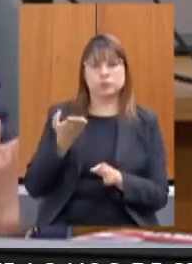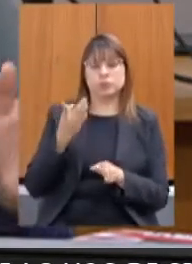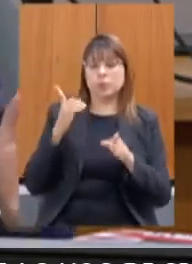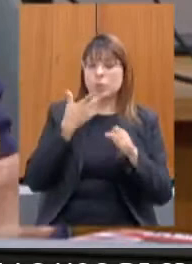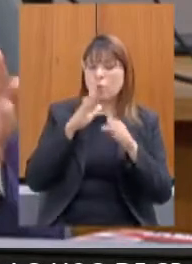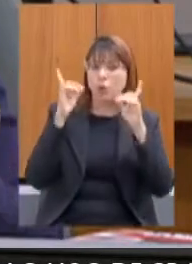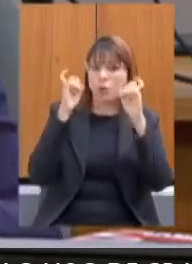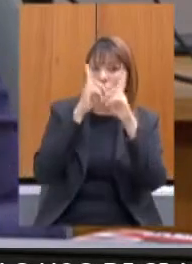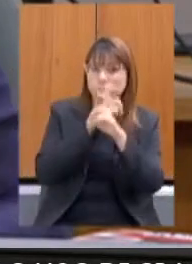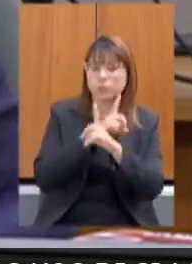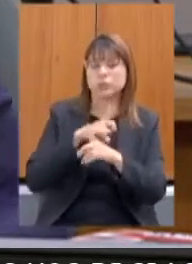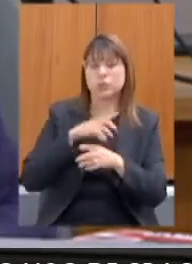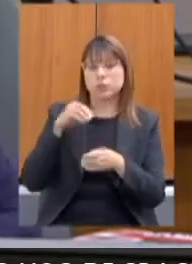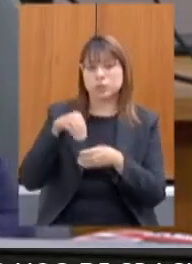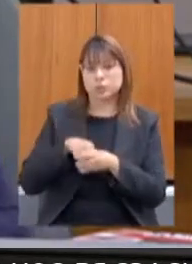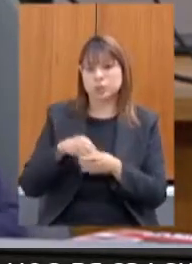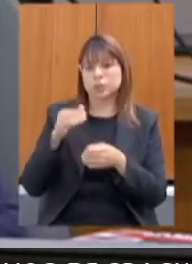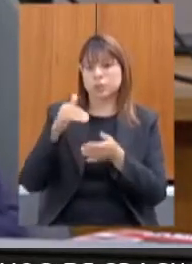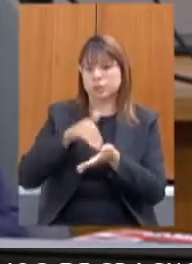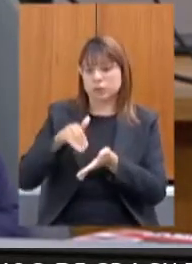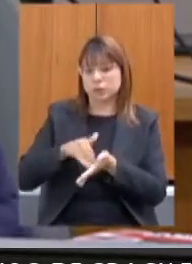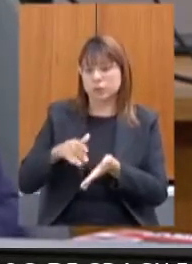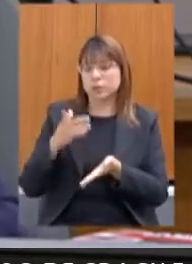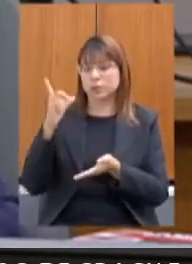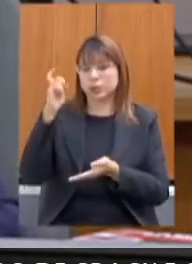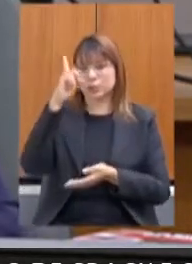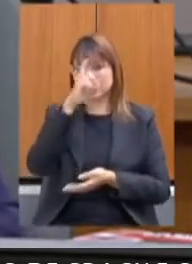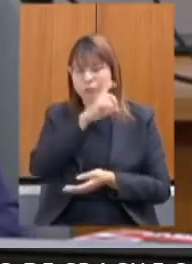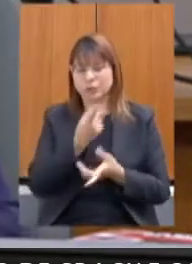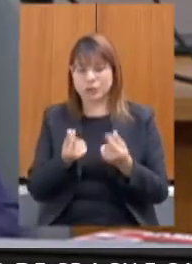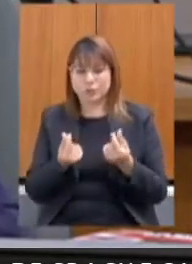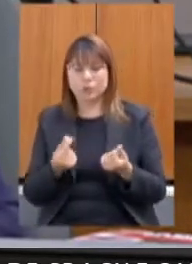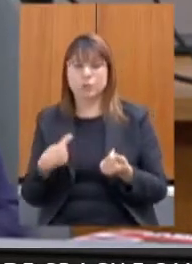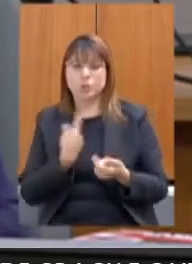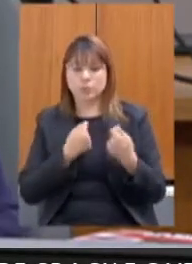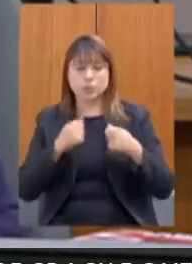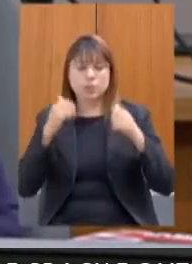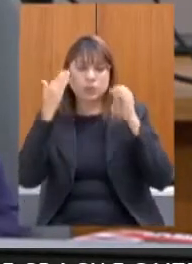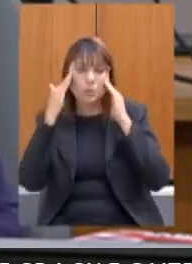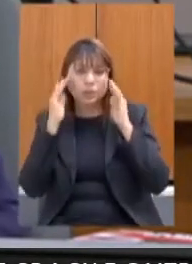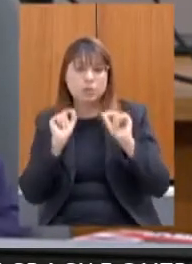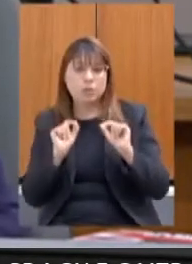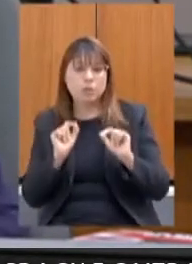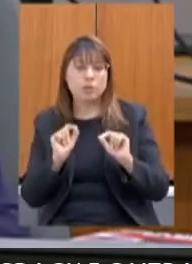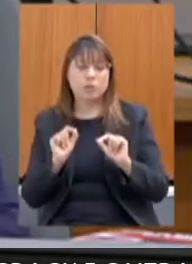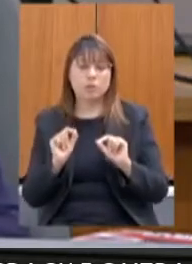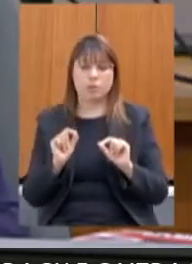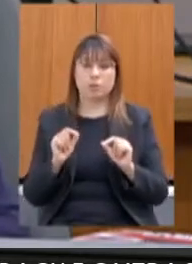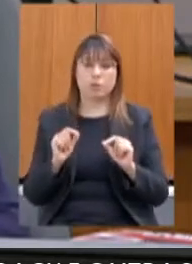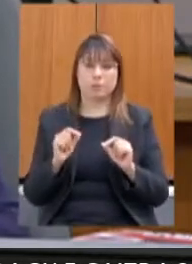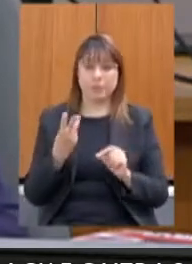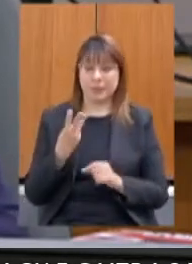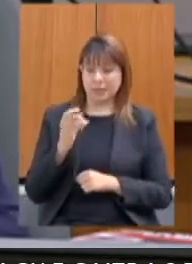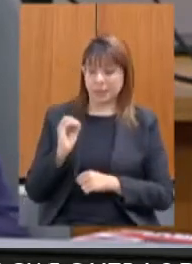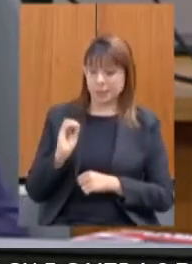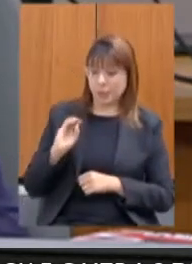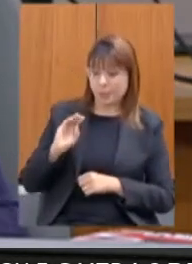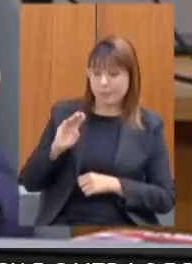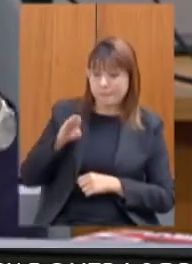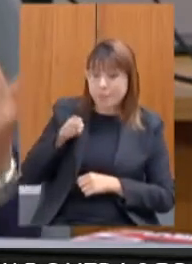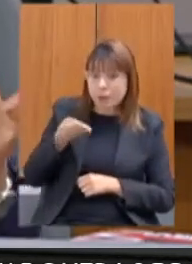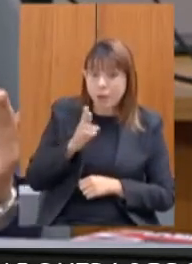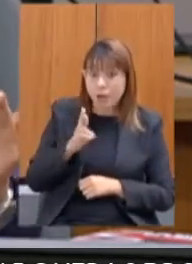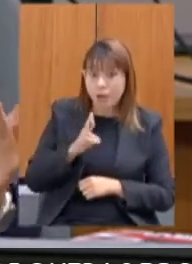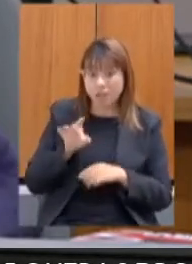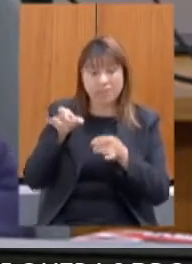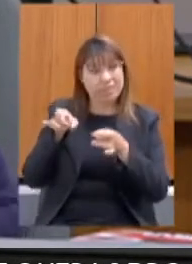dificuldades que as secretarias trazem financeiras, que nós possamos entender que não se pode abrir mão de 30 bilhões de reais, porque